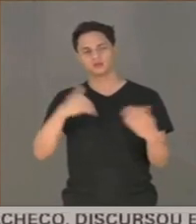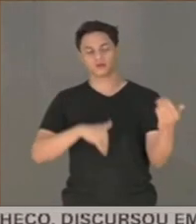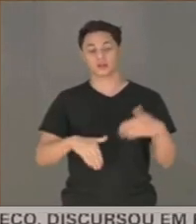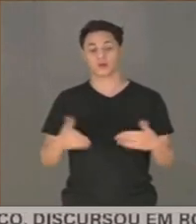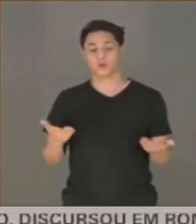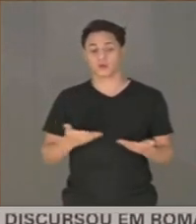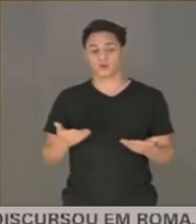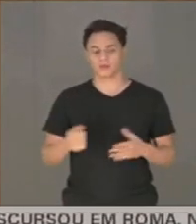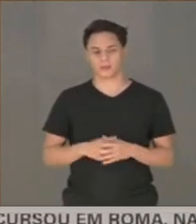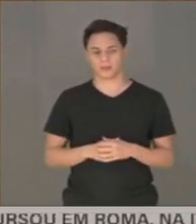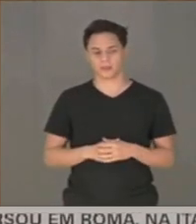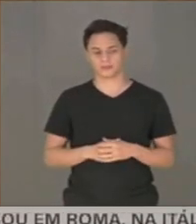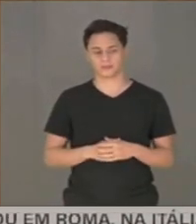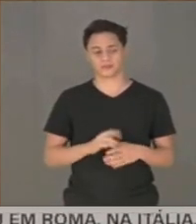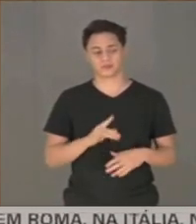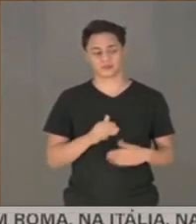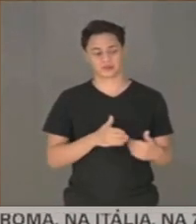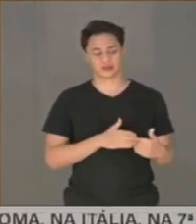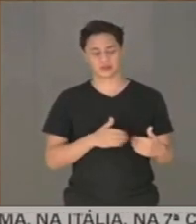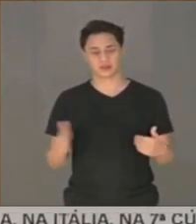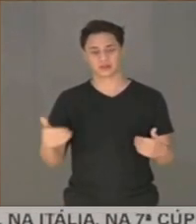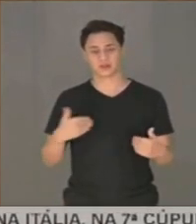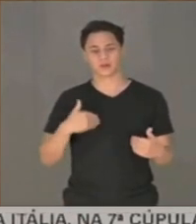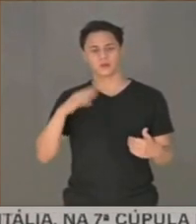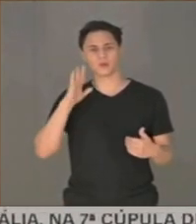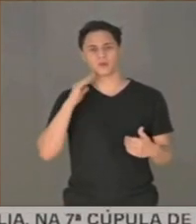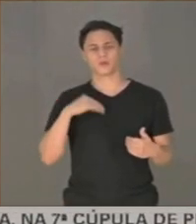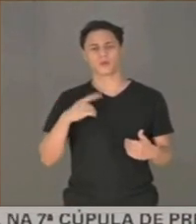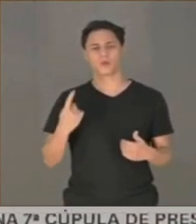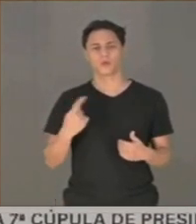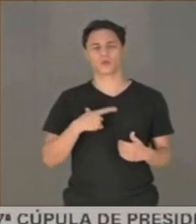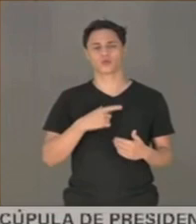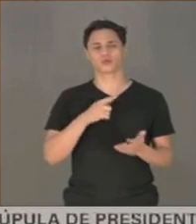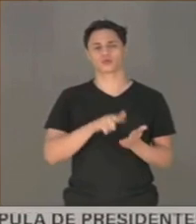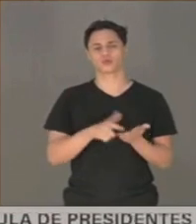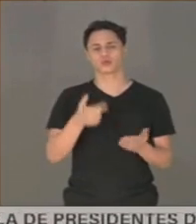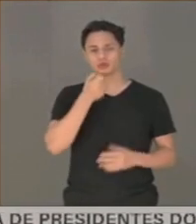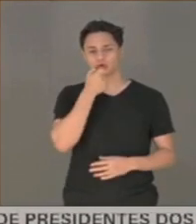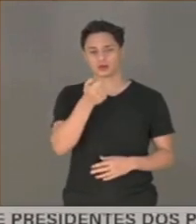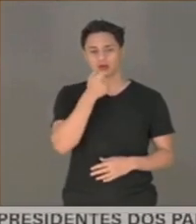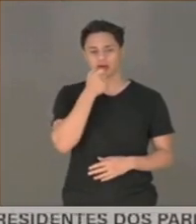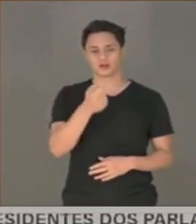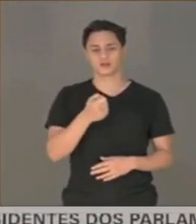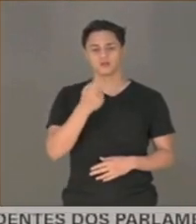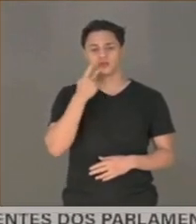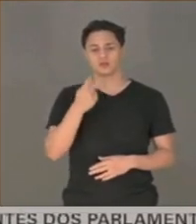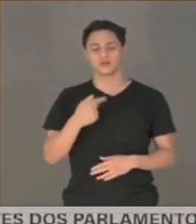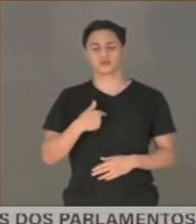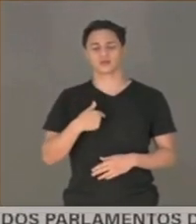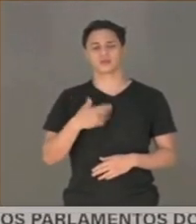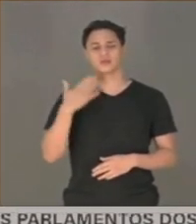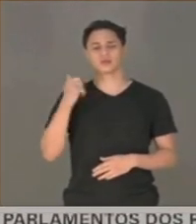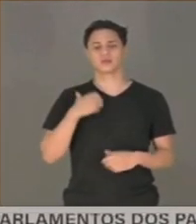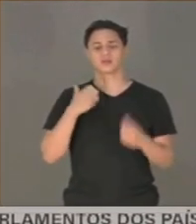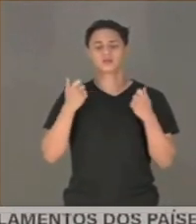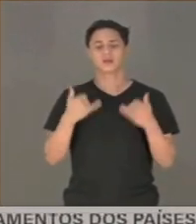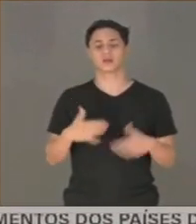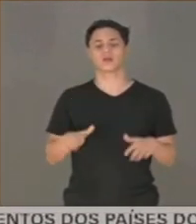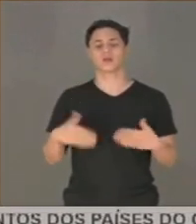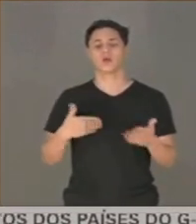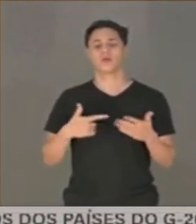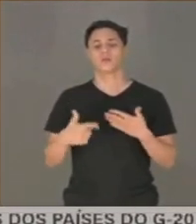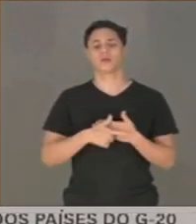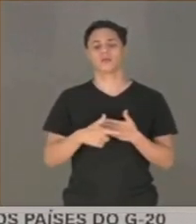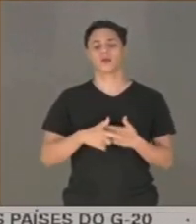Esses dias eu ouvi-se um presidente de um jornalista que ele soube muito bem definir a função de um parlamentar.